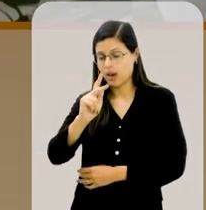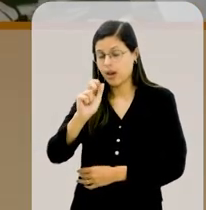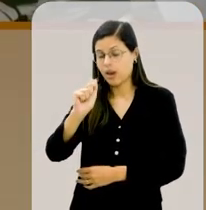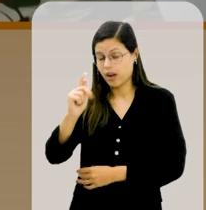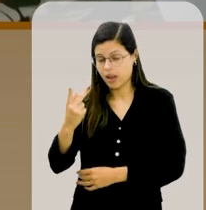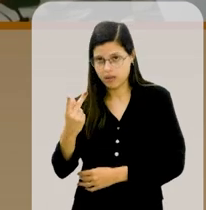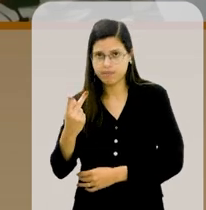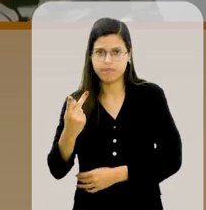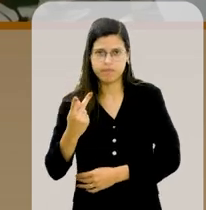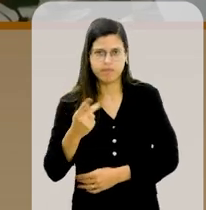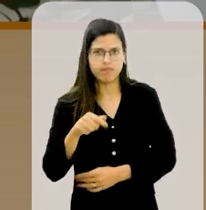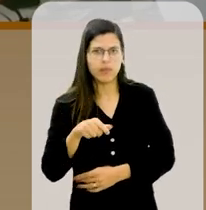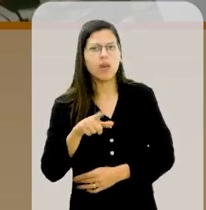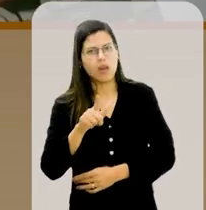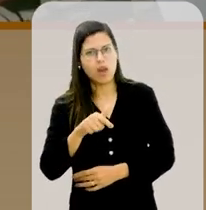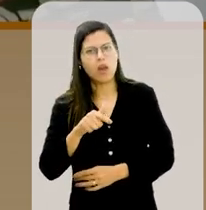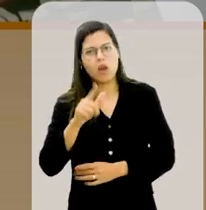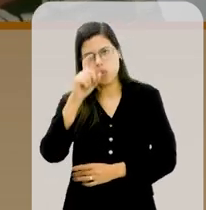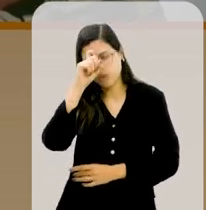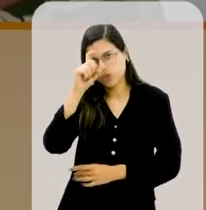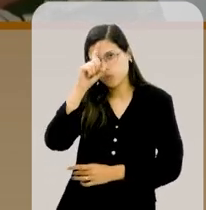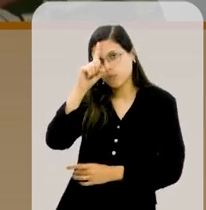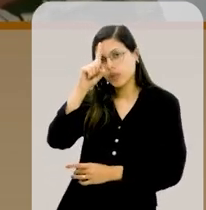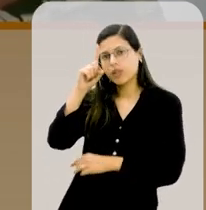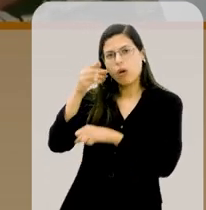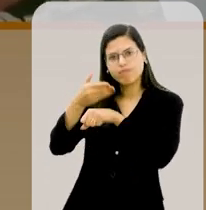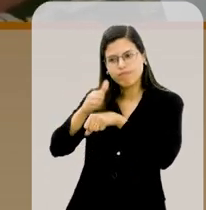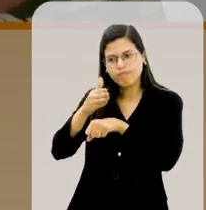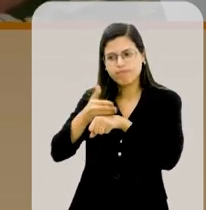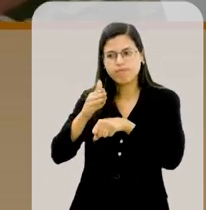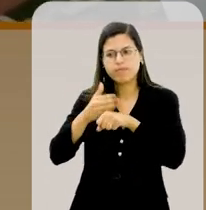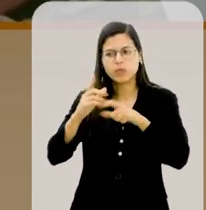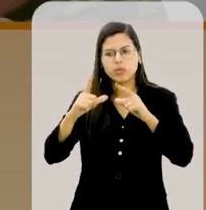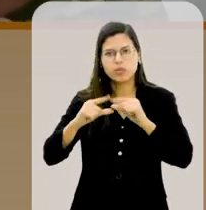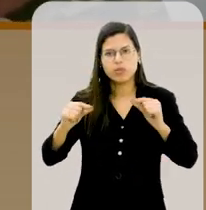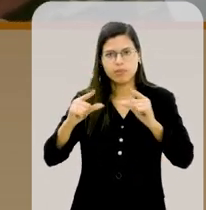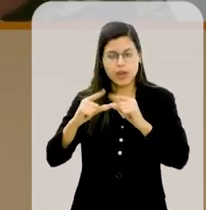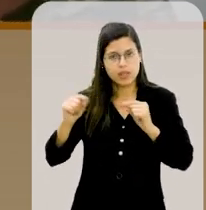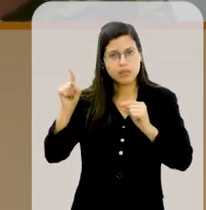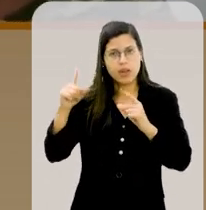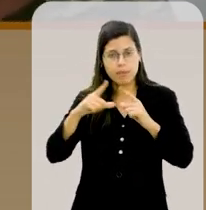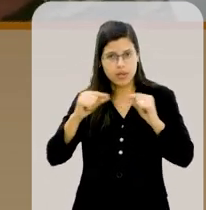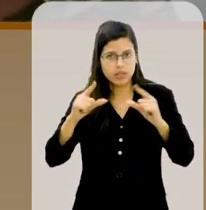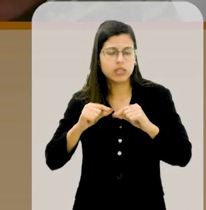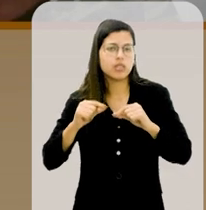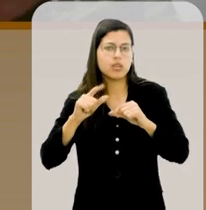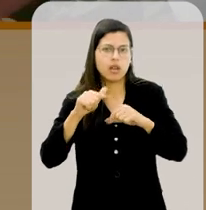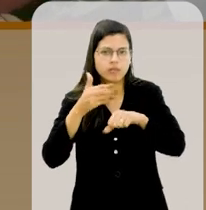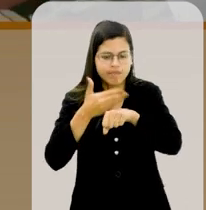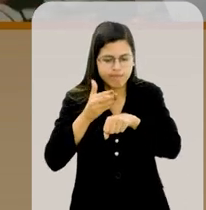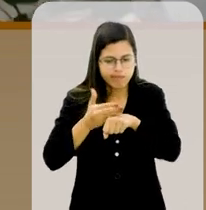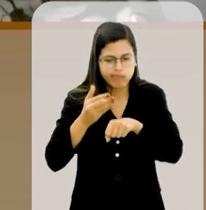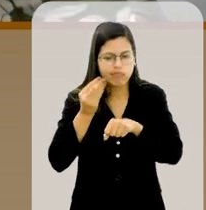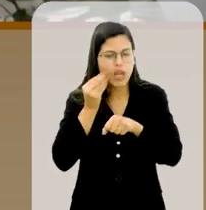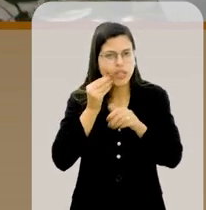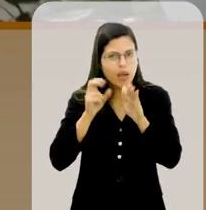na época só existia em Brasília, que é um hospital de reabilitação com sinal excelente.